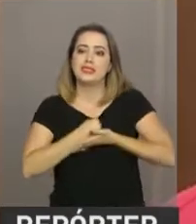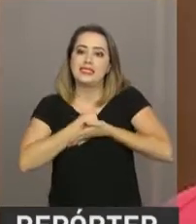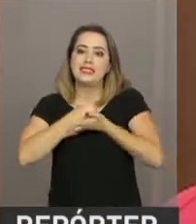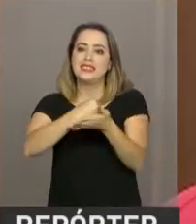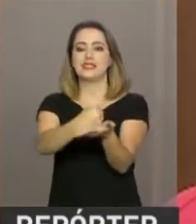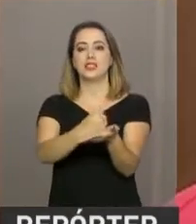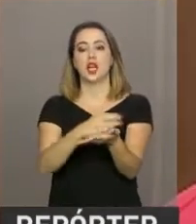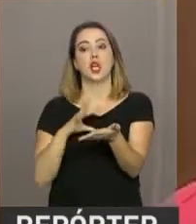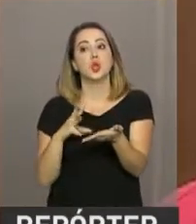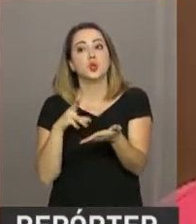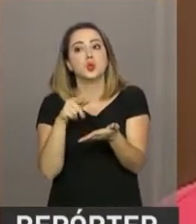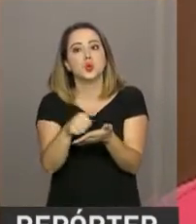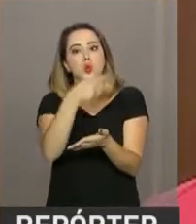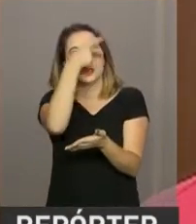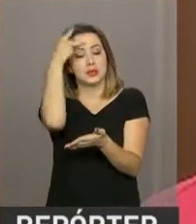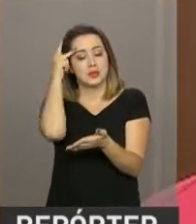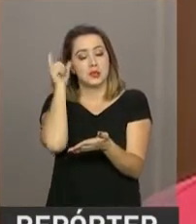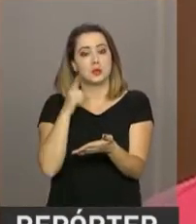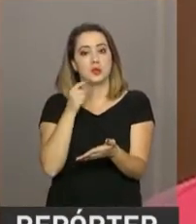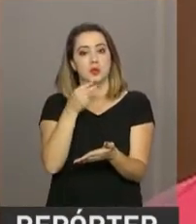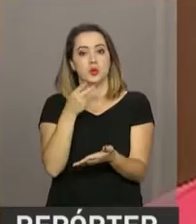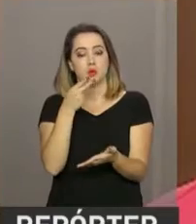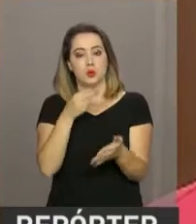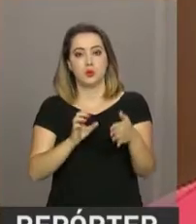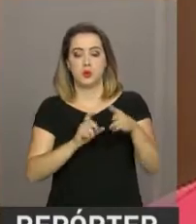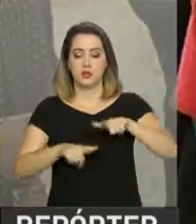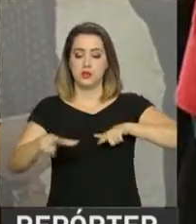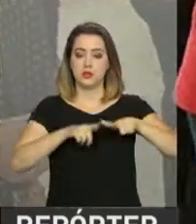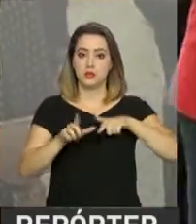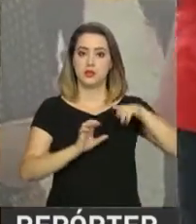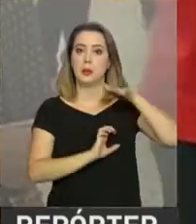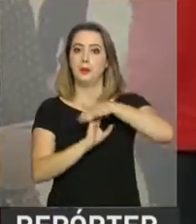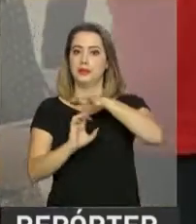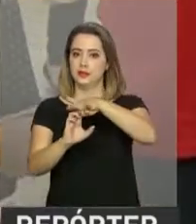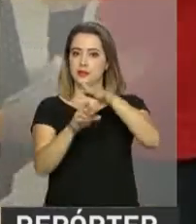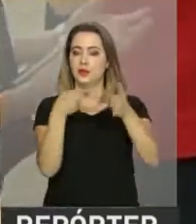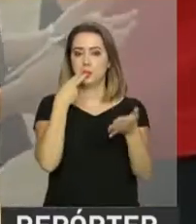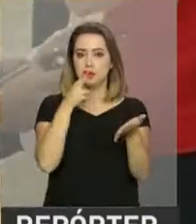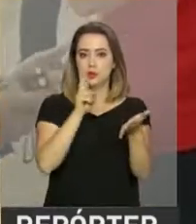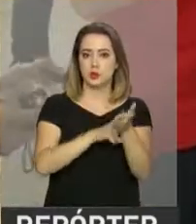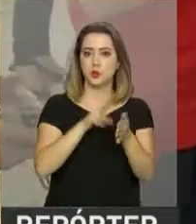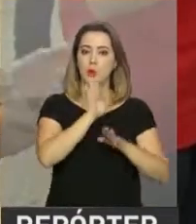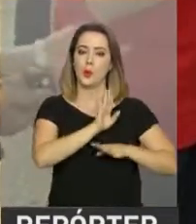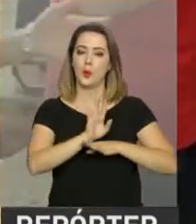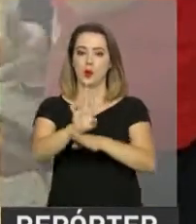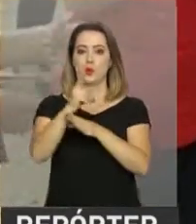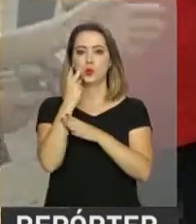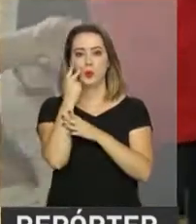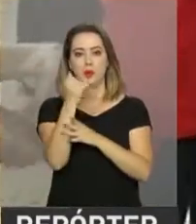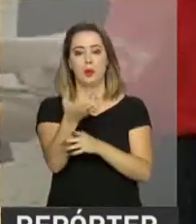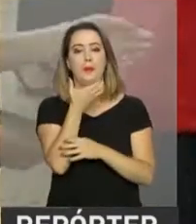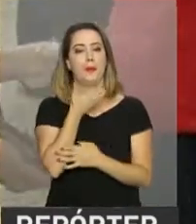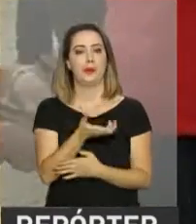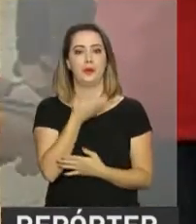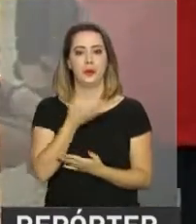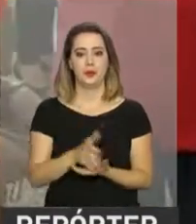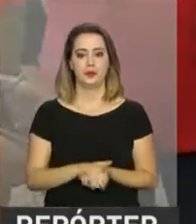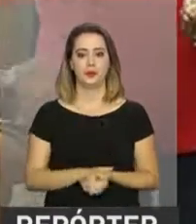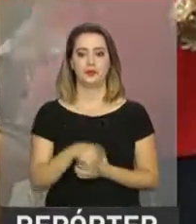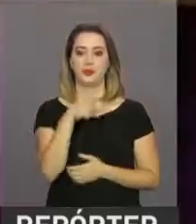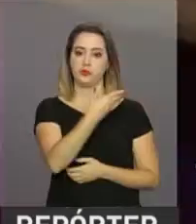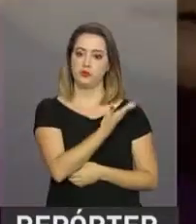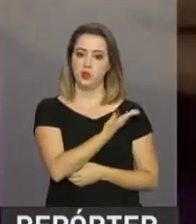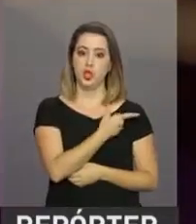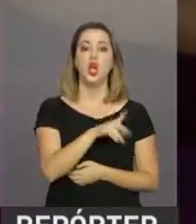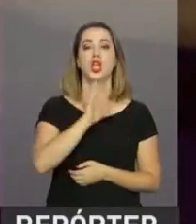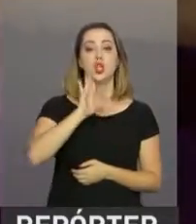Todos os carteiros são assistentes de Papai Noel até o Natal. A Thais aproveitou o lançamento da campanha nesta sexta-feira